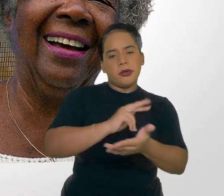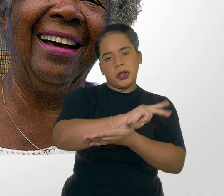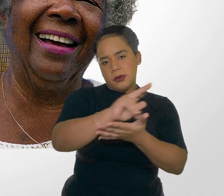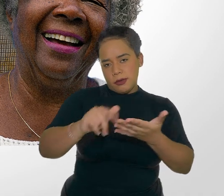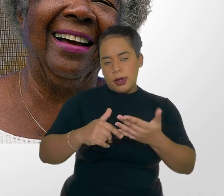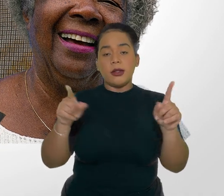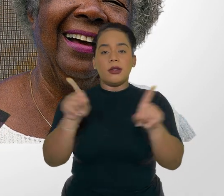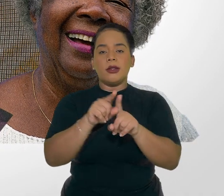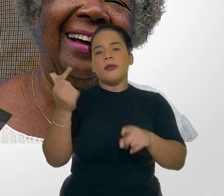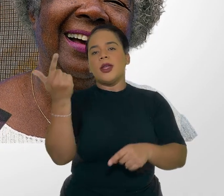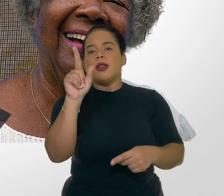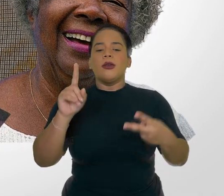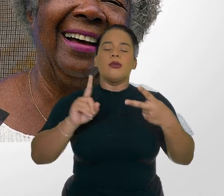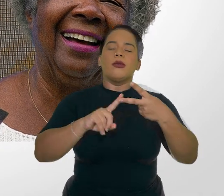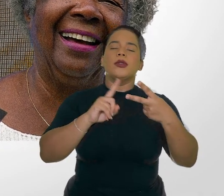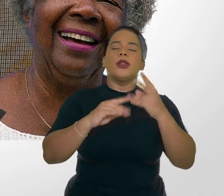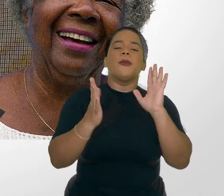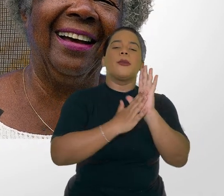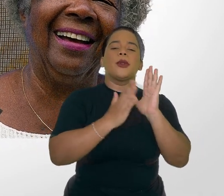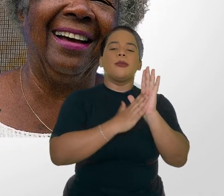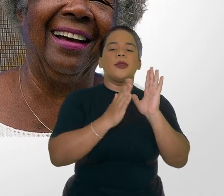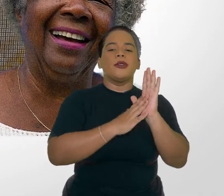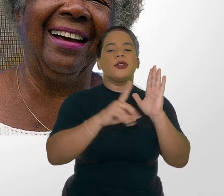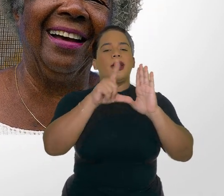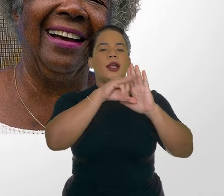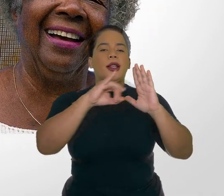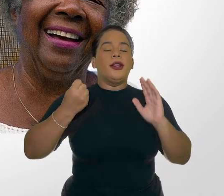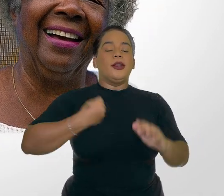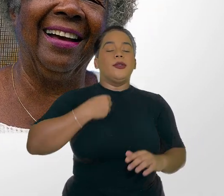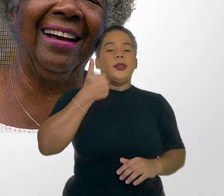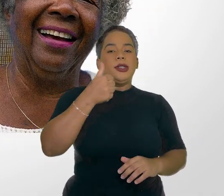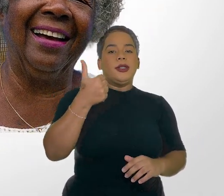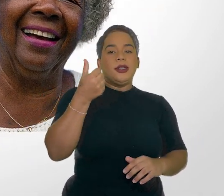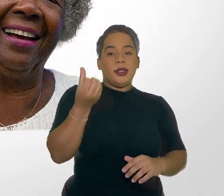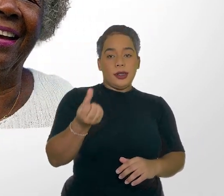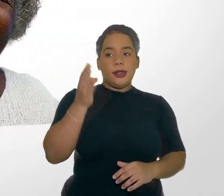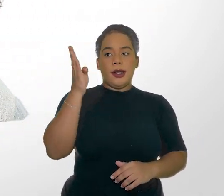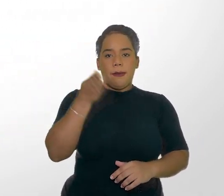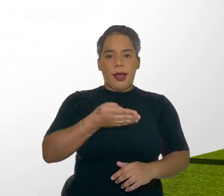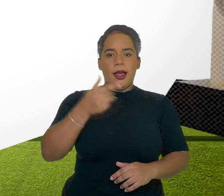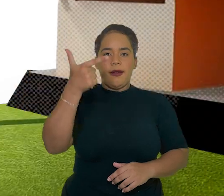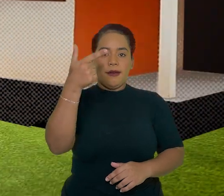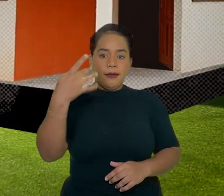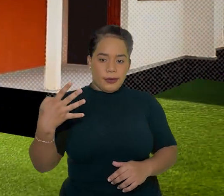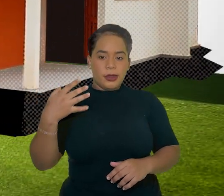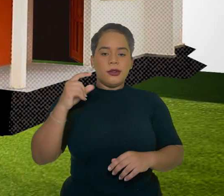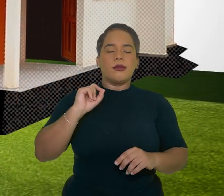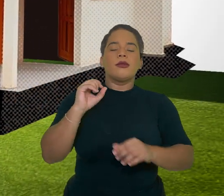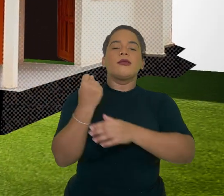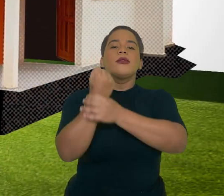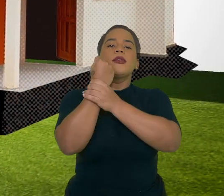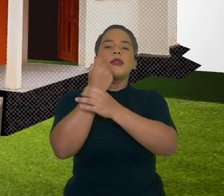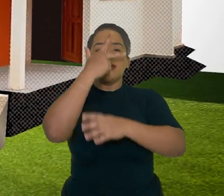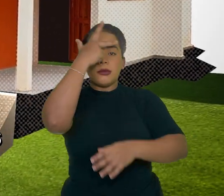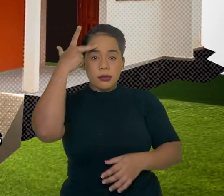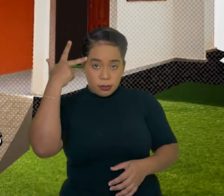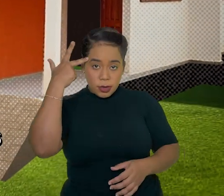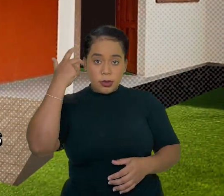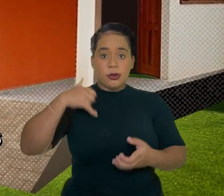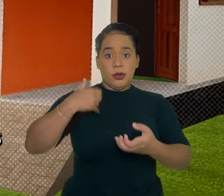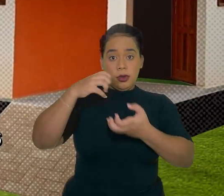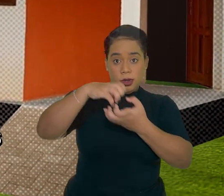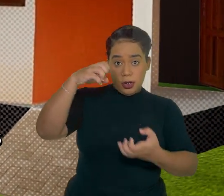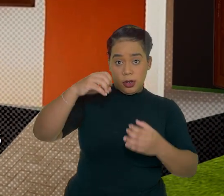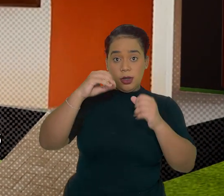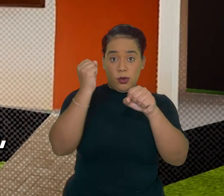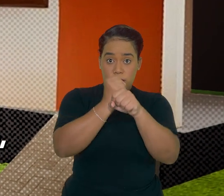iniciativa, o Projeto de Lei nº 116-24, garante às pessoas idosas que as